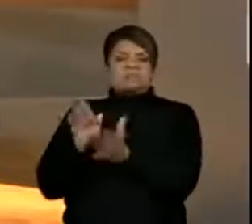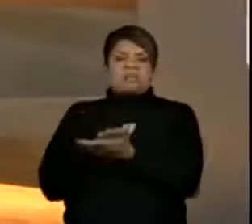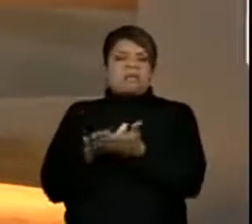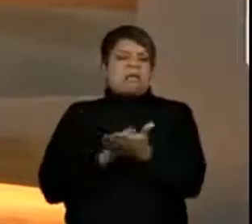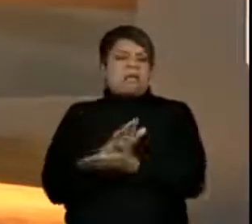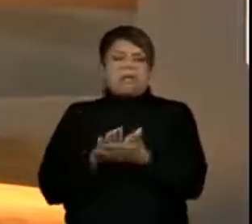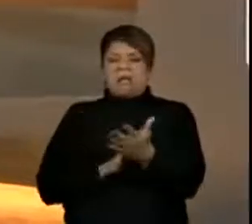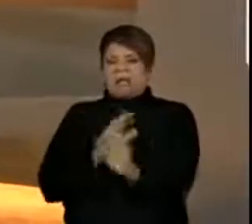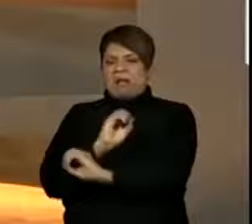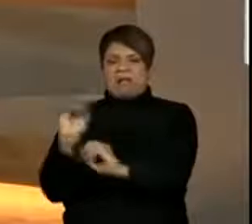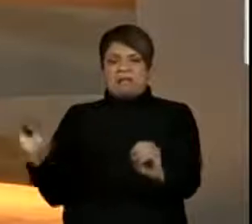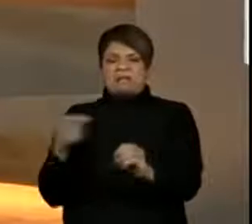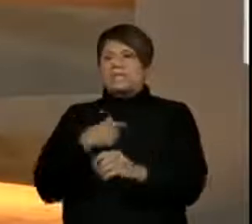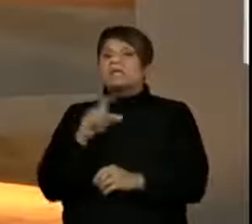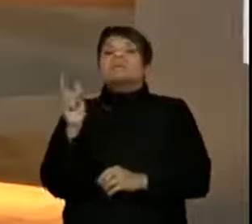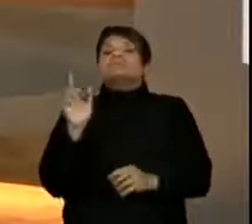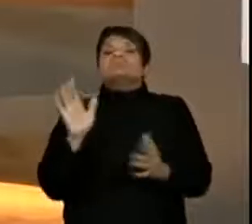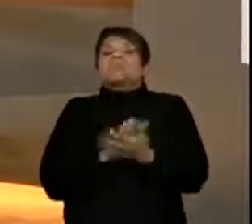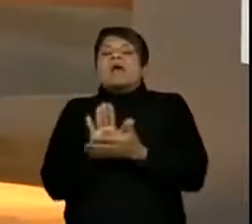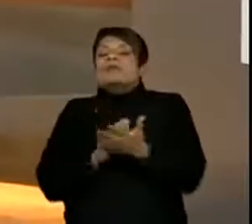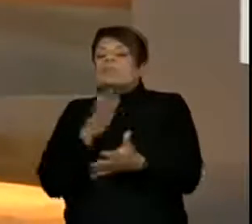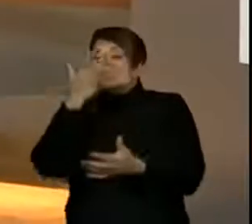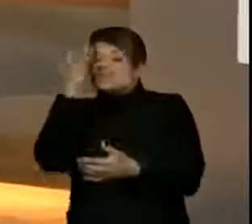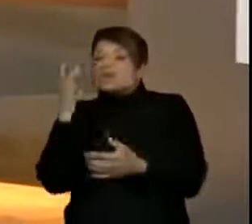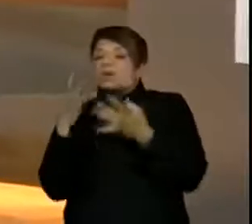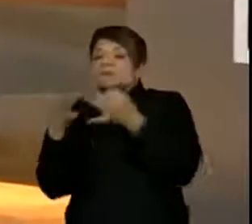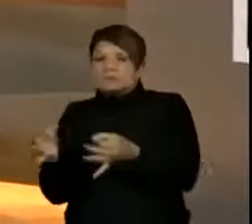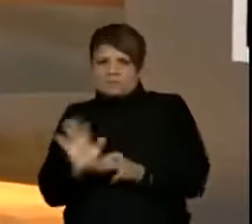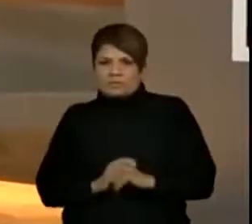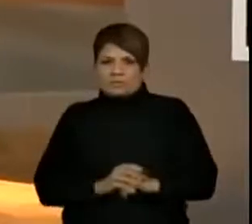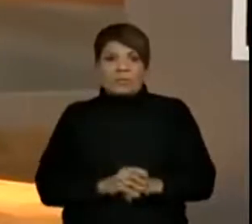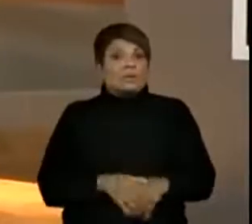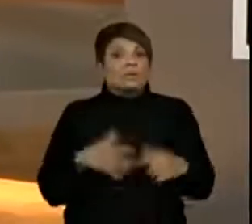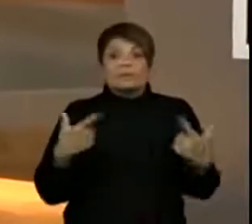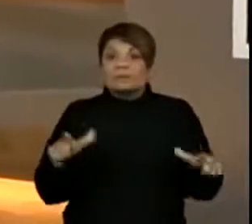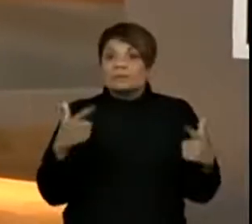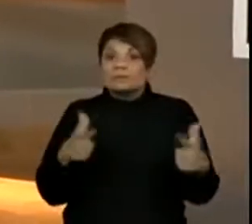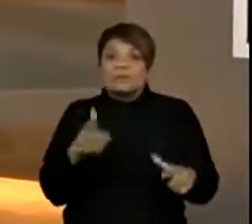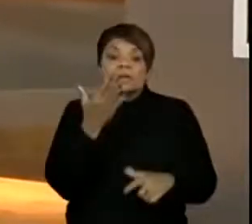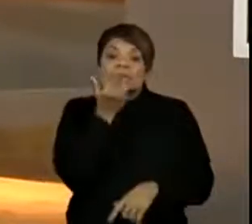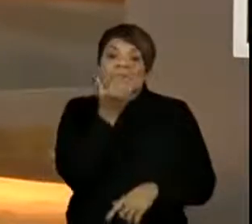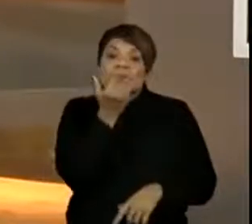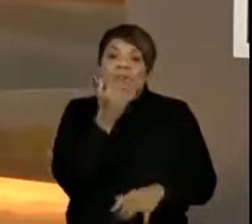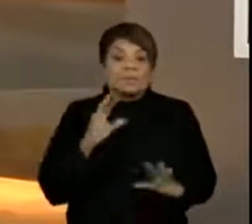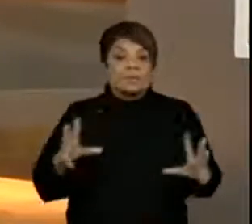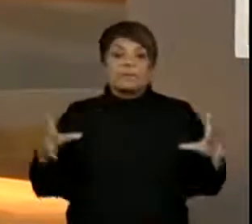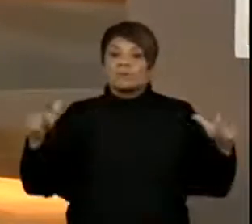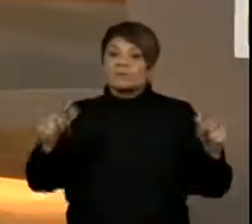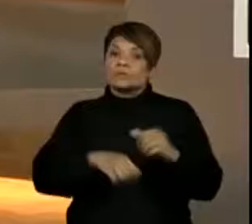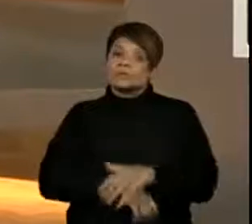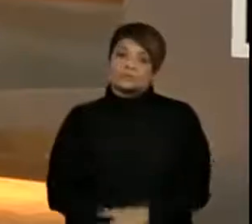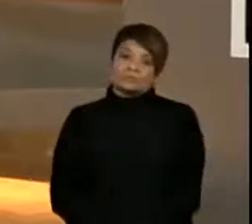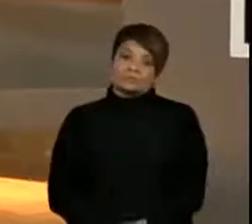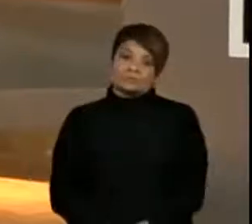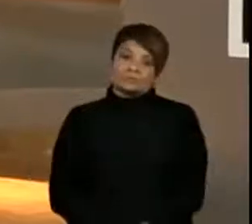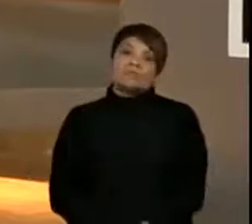sem o pessoal estar ali, atento, não teria comida para a população mundial.